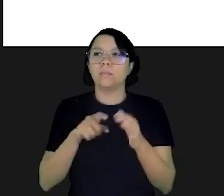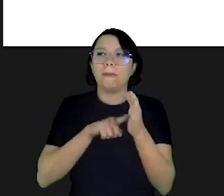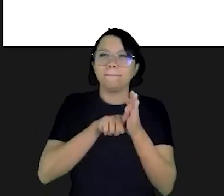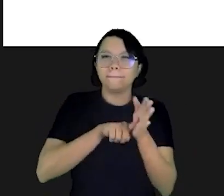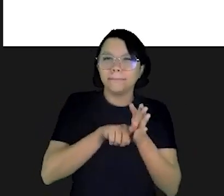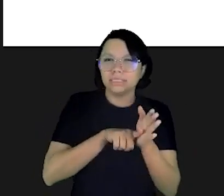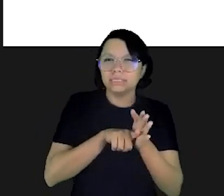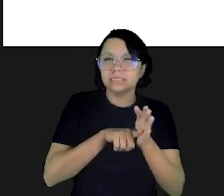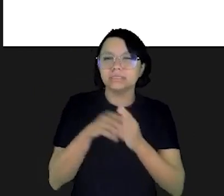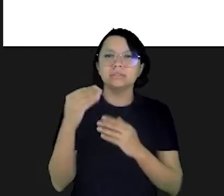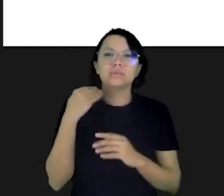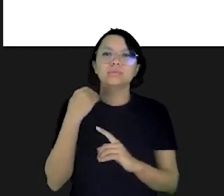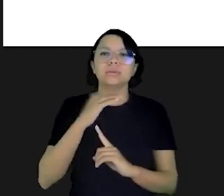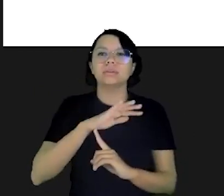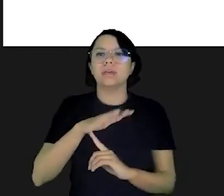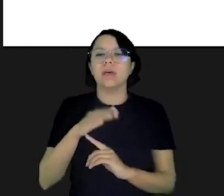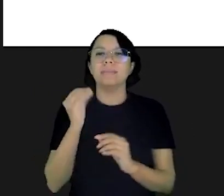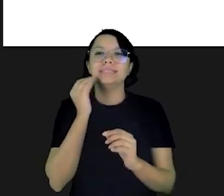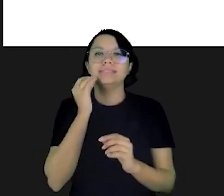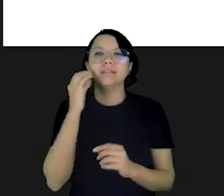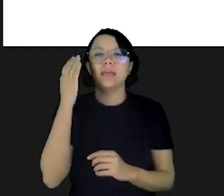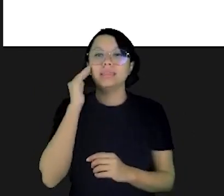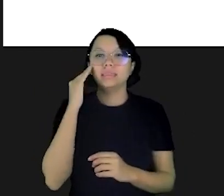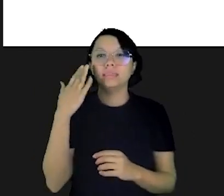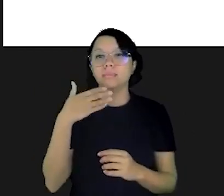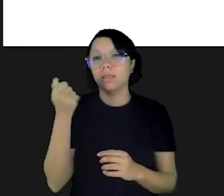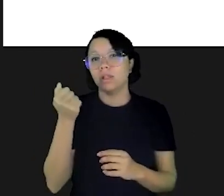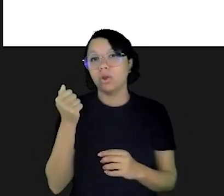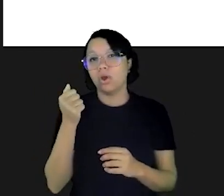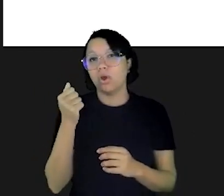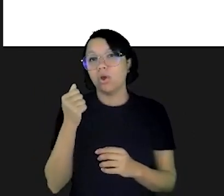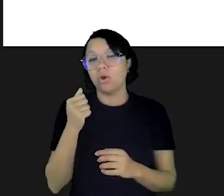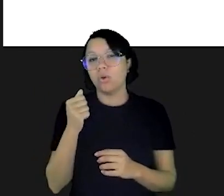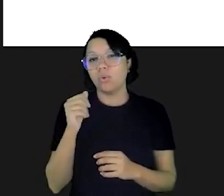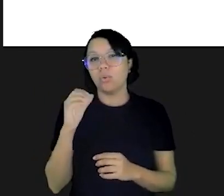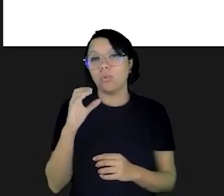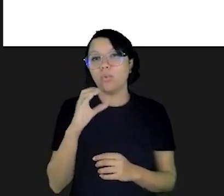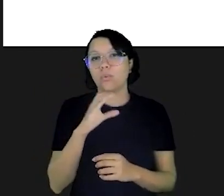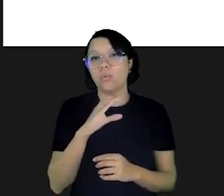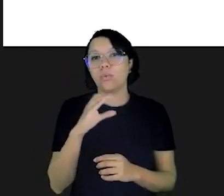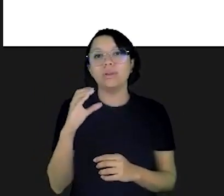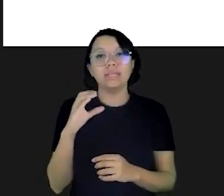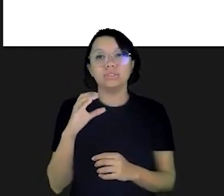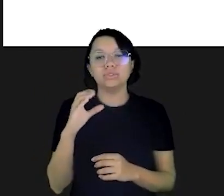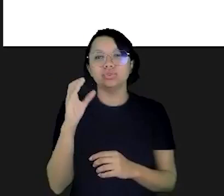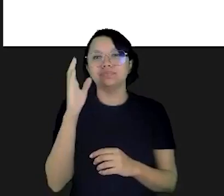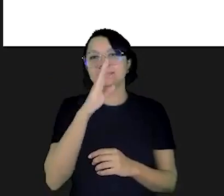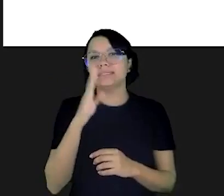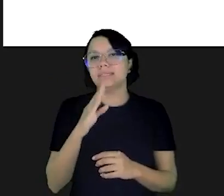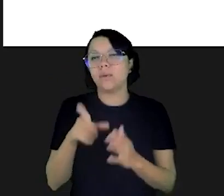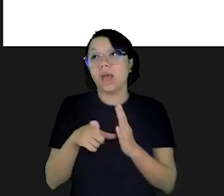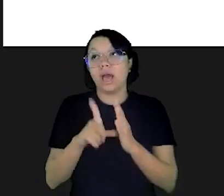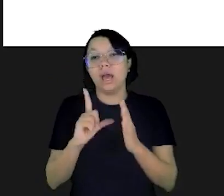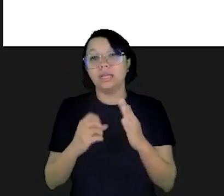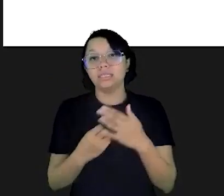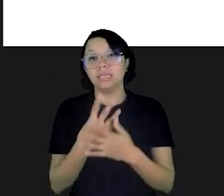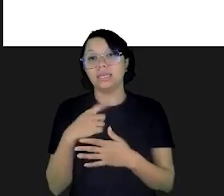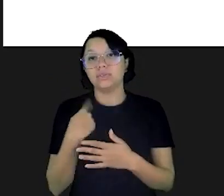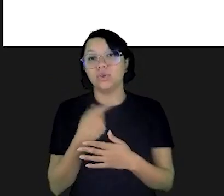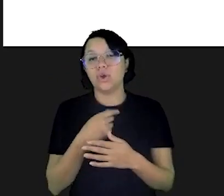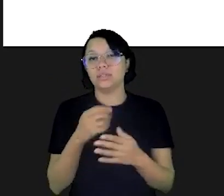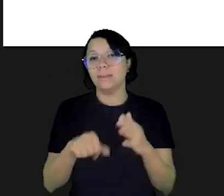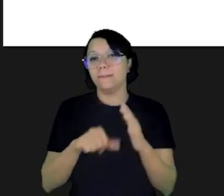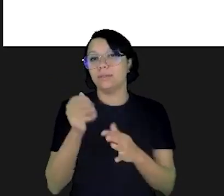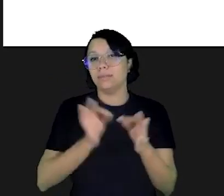fizemos em 2008 uma pesquisa no Banco Central para tentar entender melhor o consumidor brasileiro isso foi